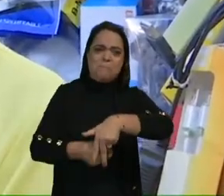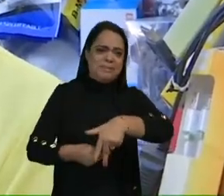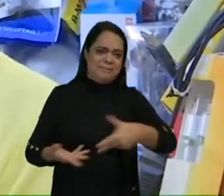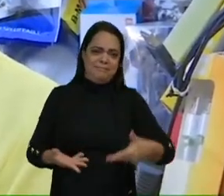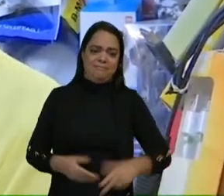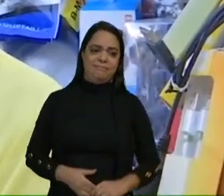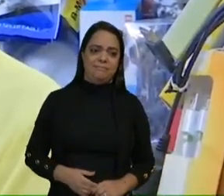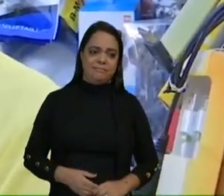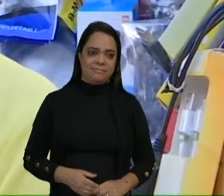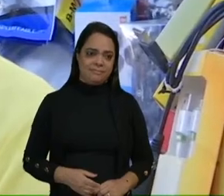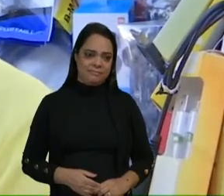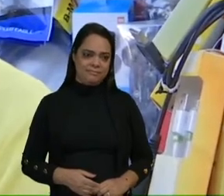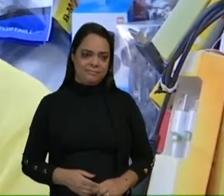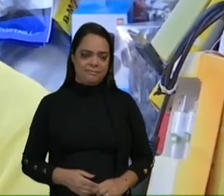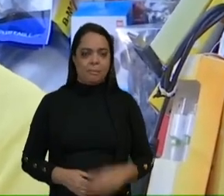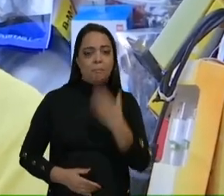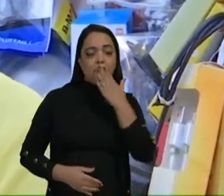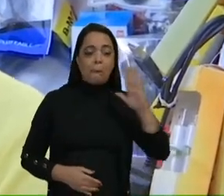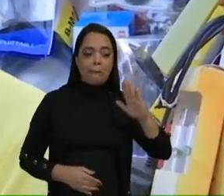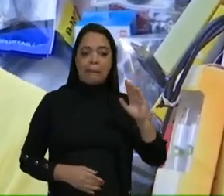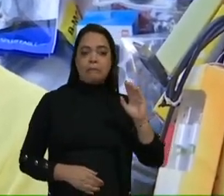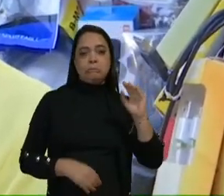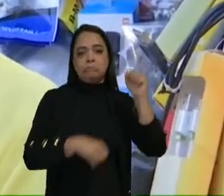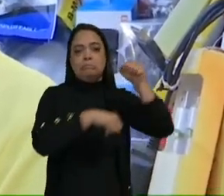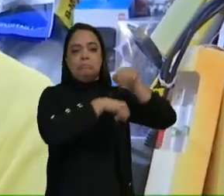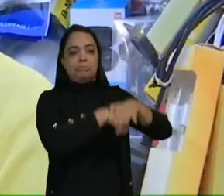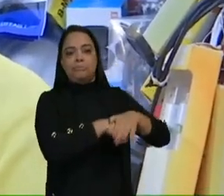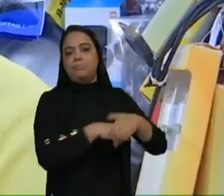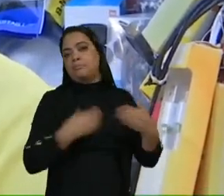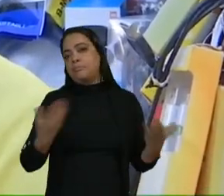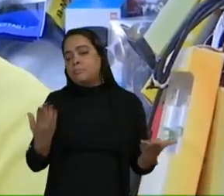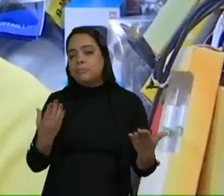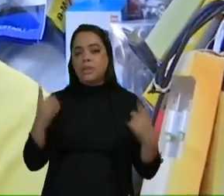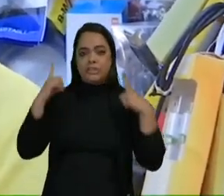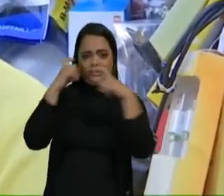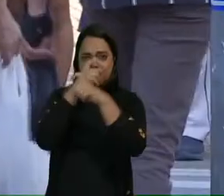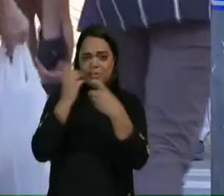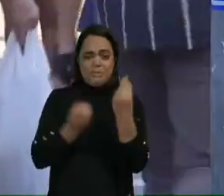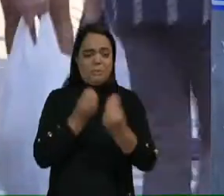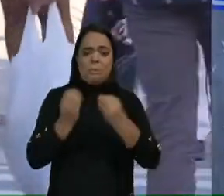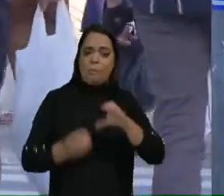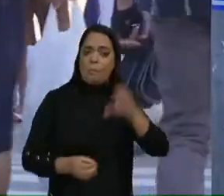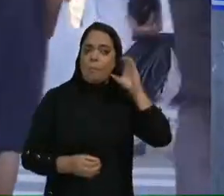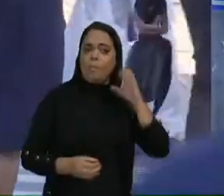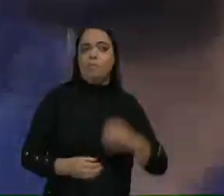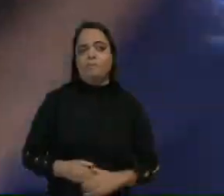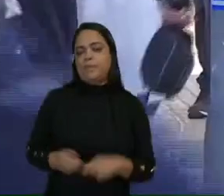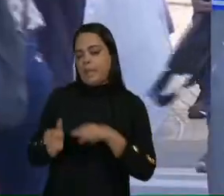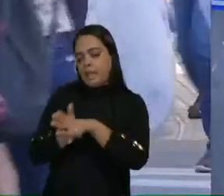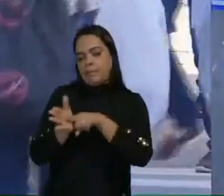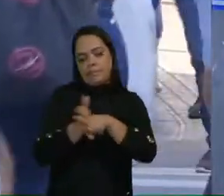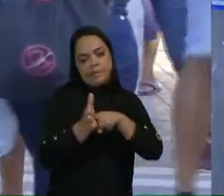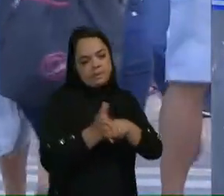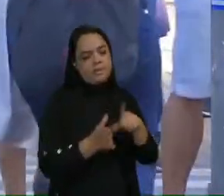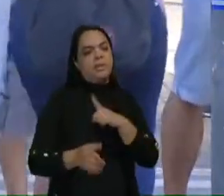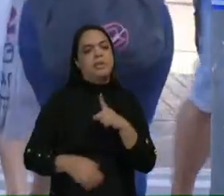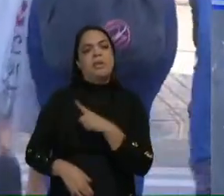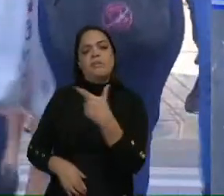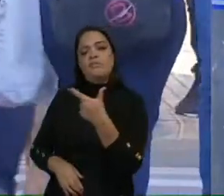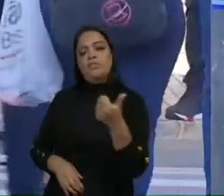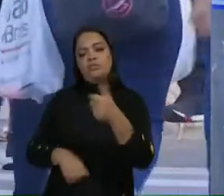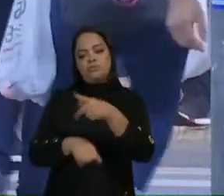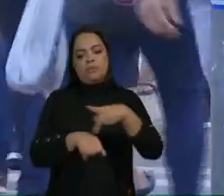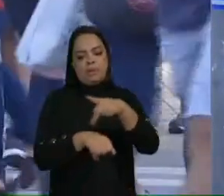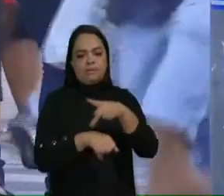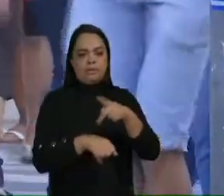não cumprem o que prometem. Então é muito difícil confiar neles. A pesquisa foi feita em 21 países entre